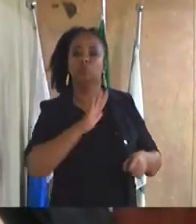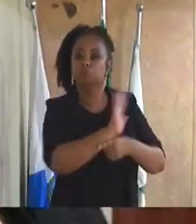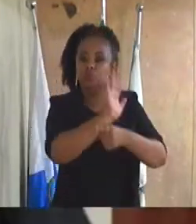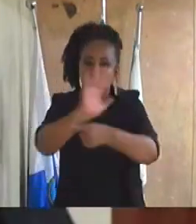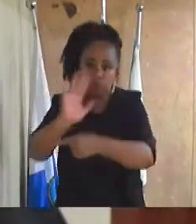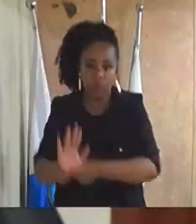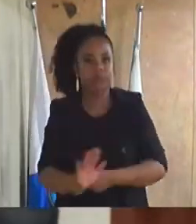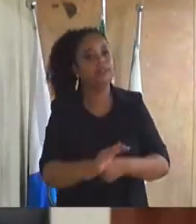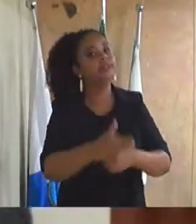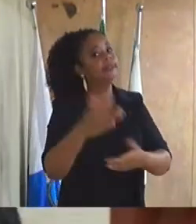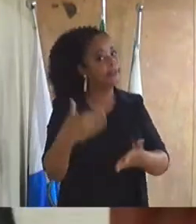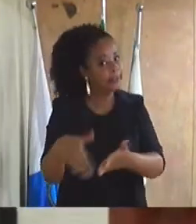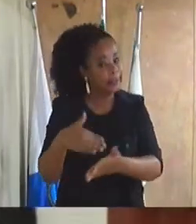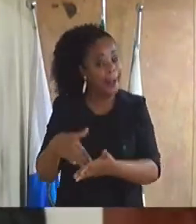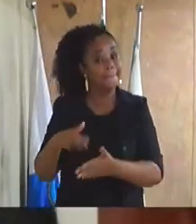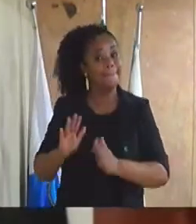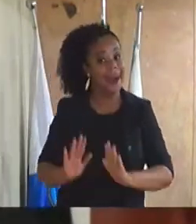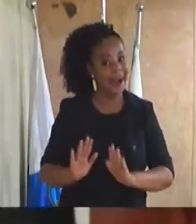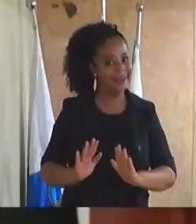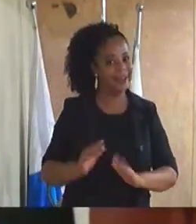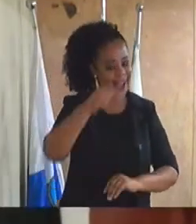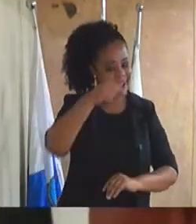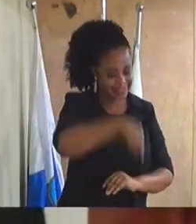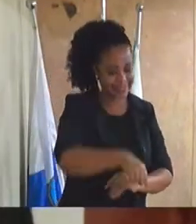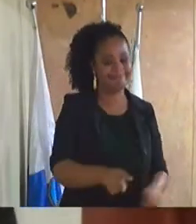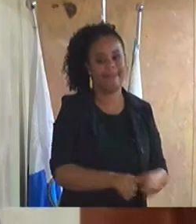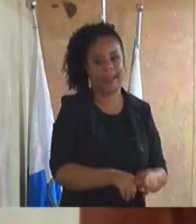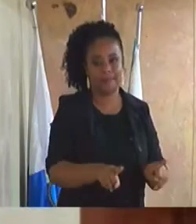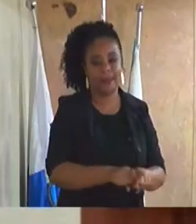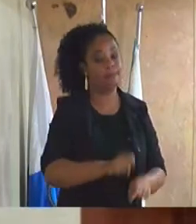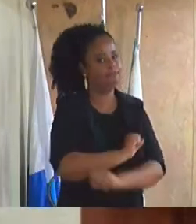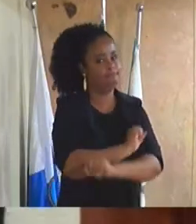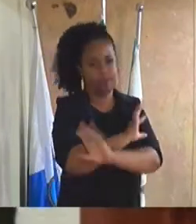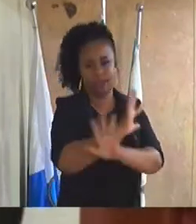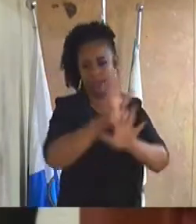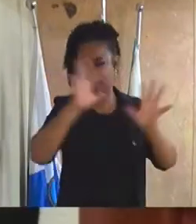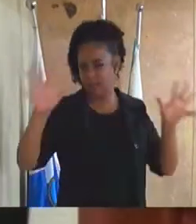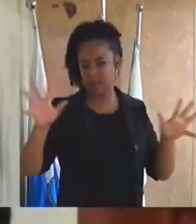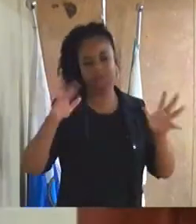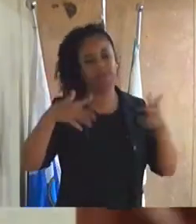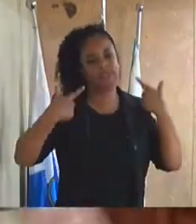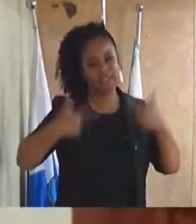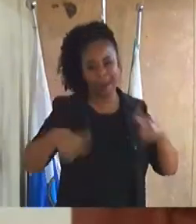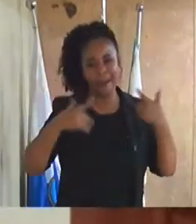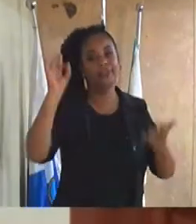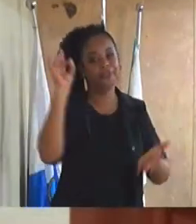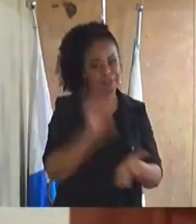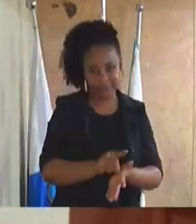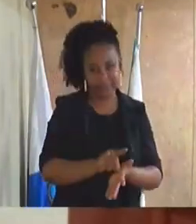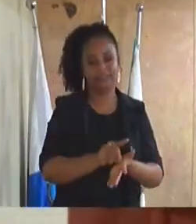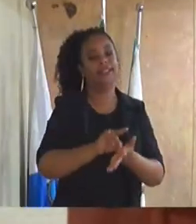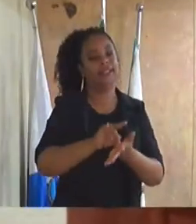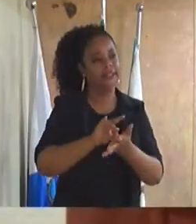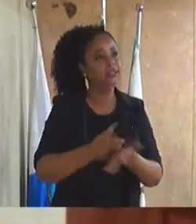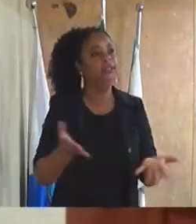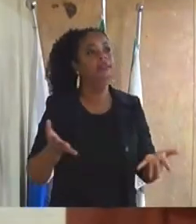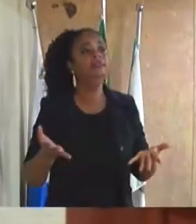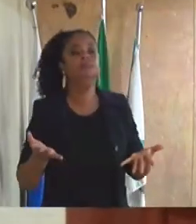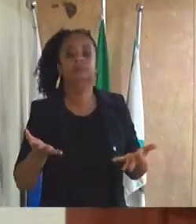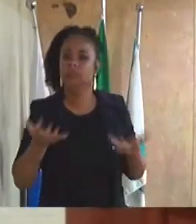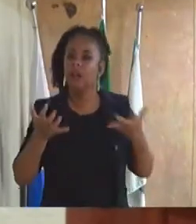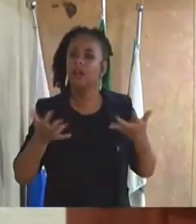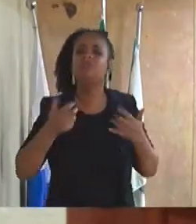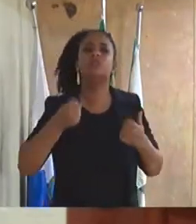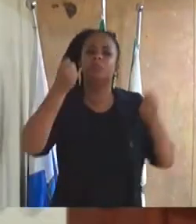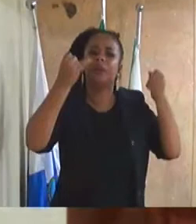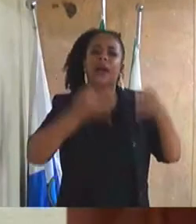mas vossa excelência aqui também é brilhante trabalha de verdade entendeu eu quero dizer que o